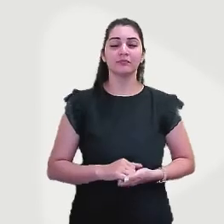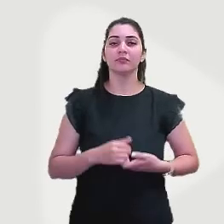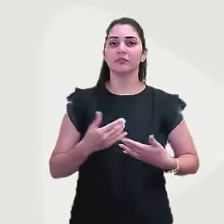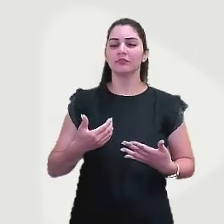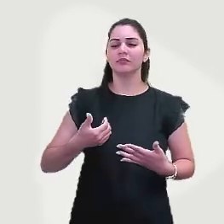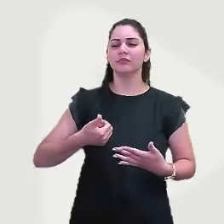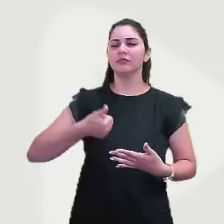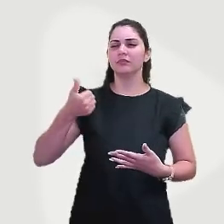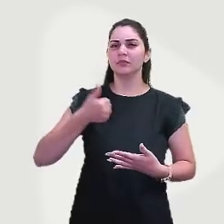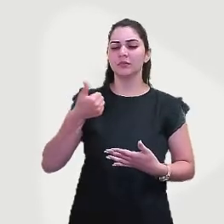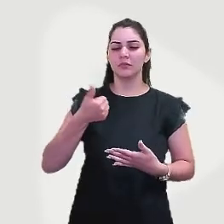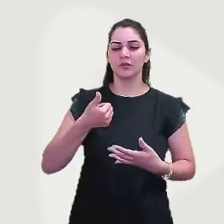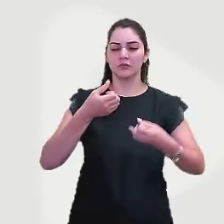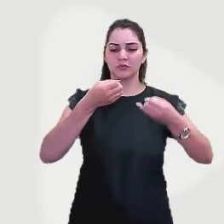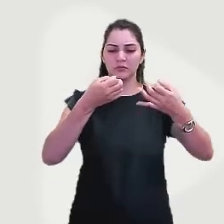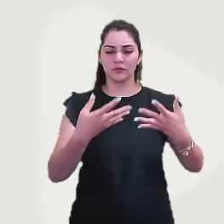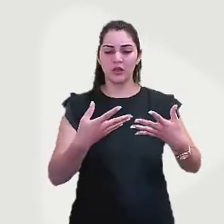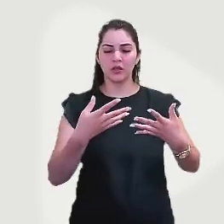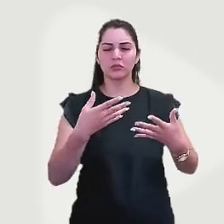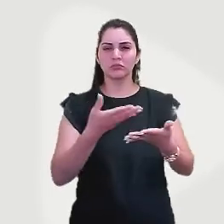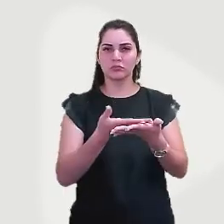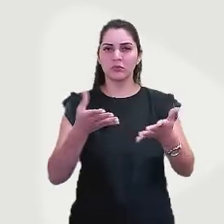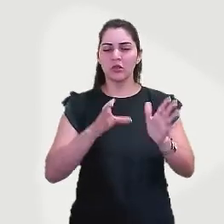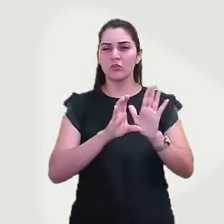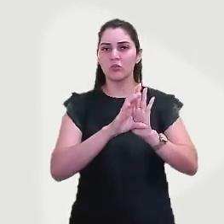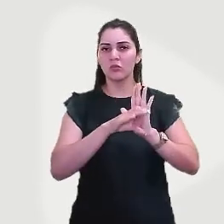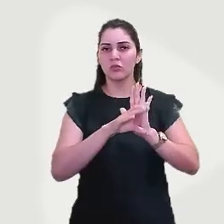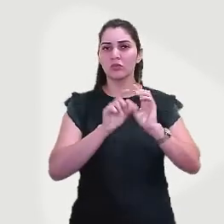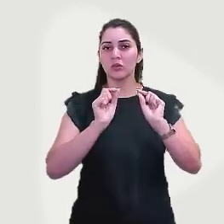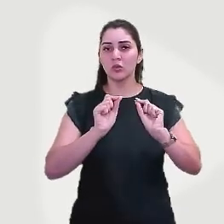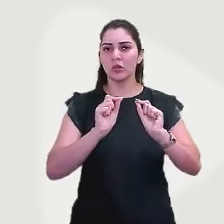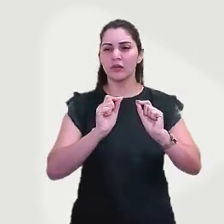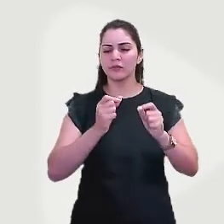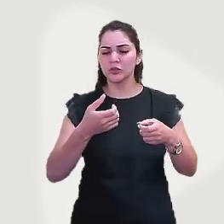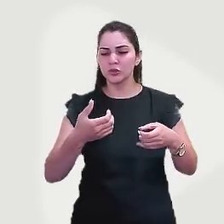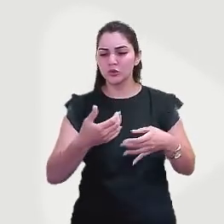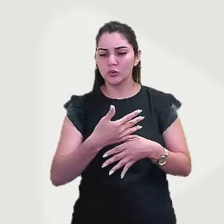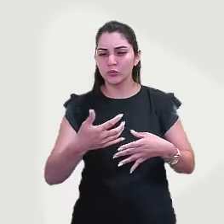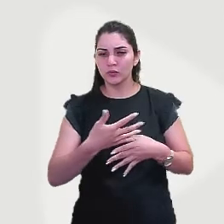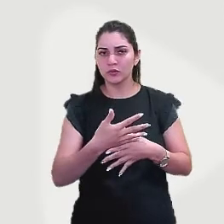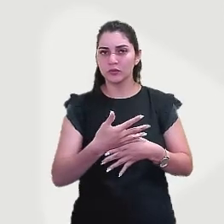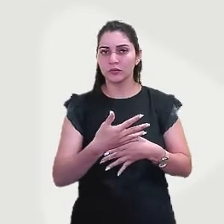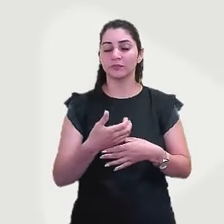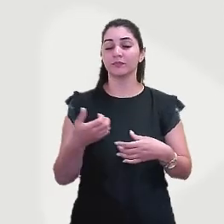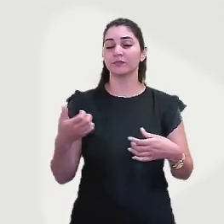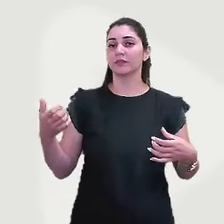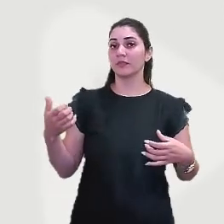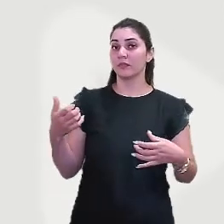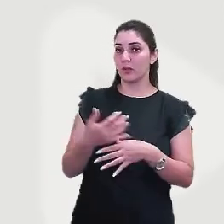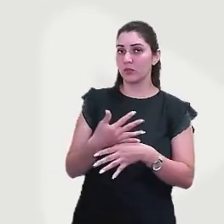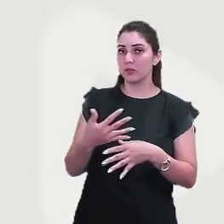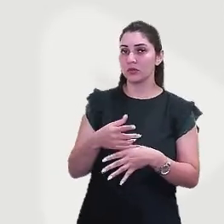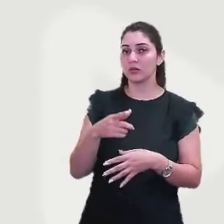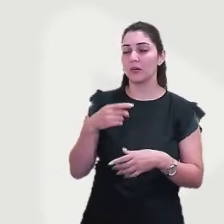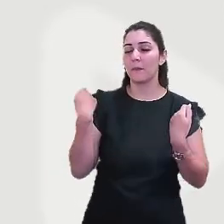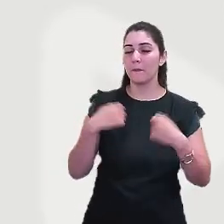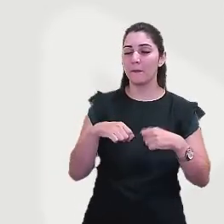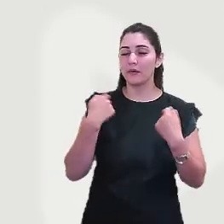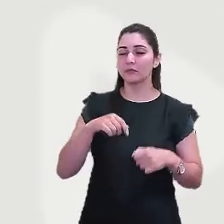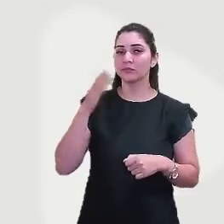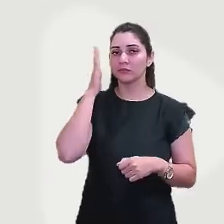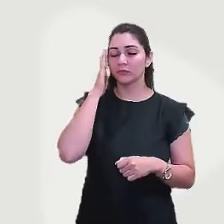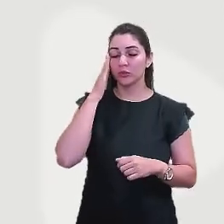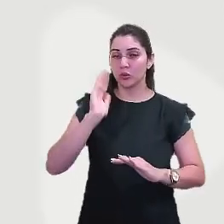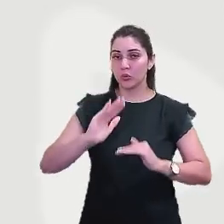Primeiro eu queria retomar com vocês um conceito, o conceito de urbanização. A urbanização deve ser entendida como um processo que